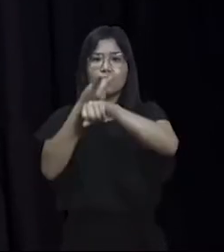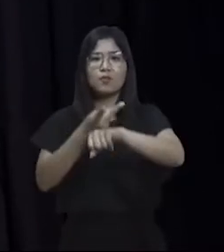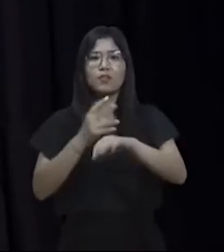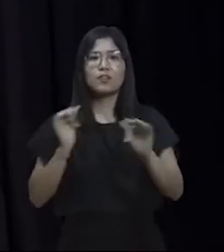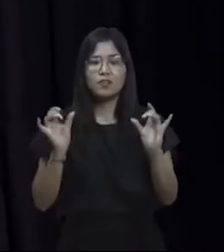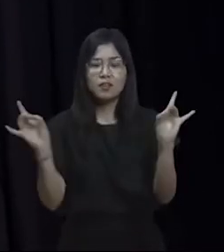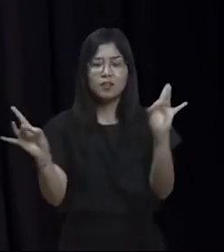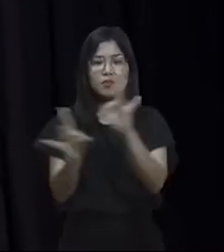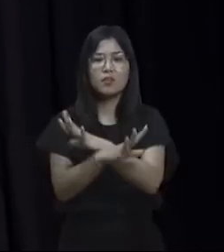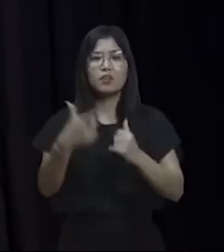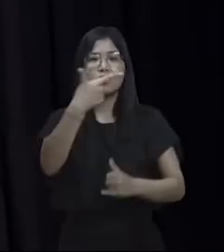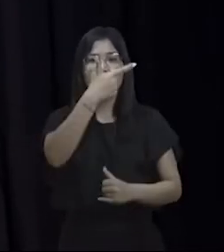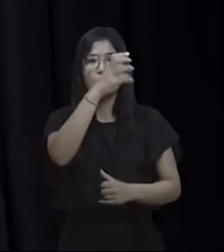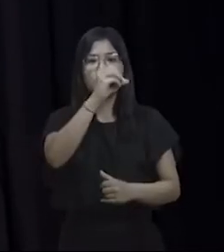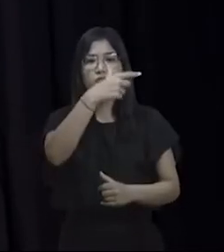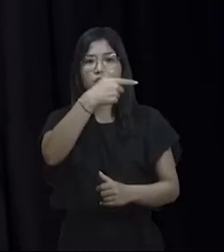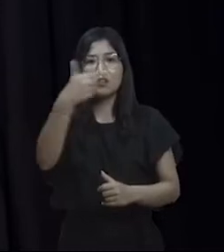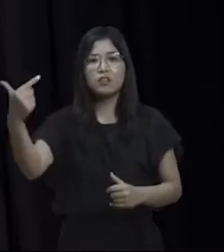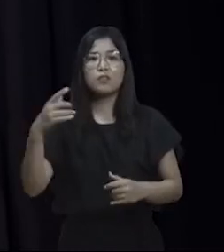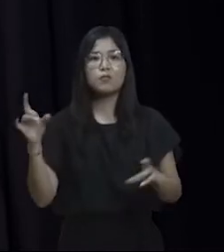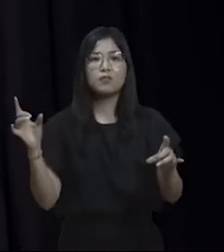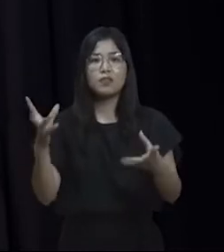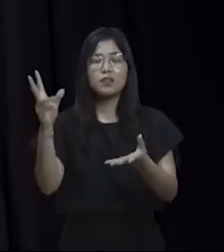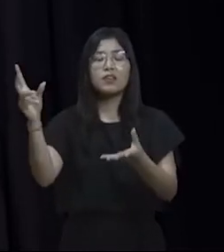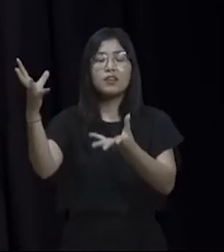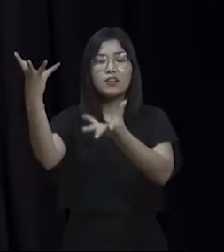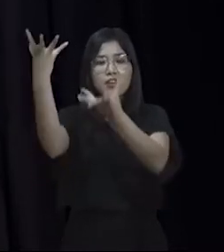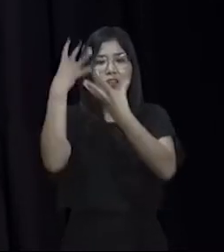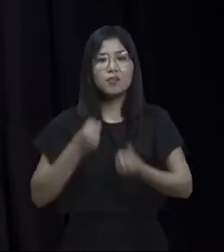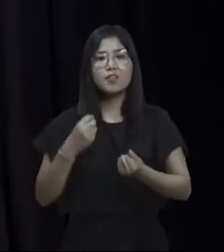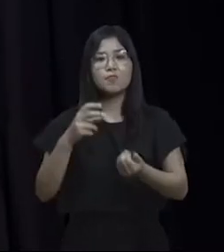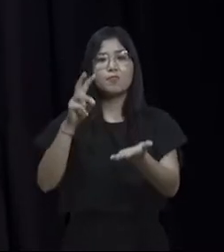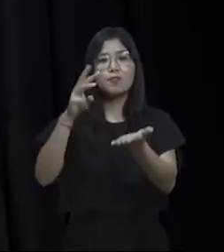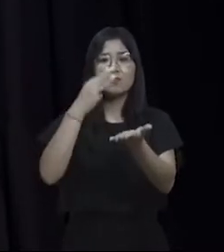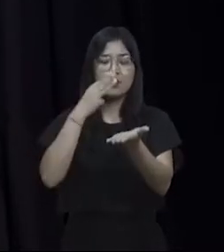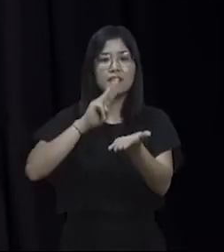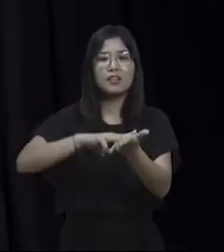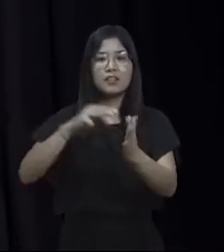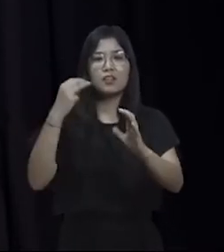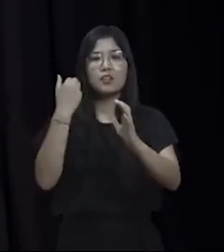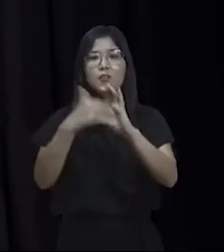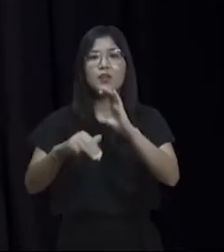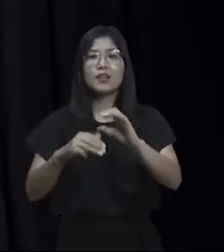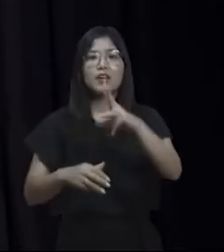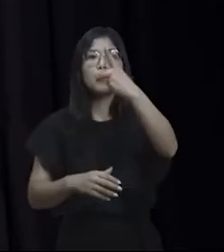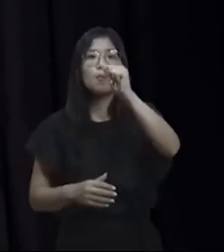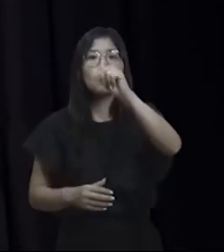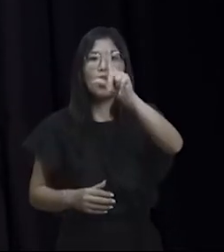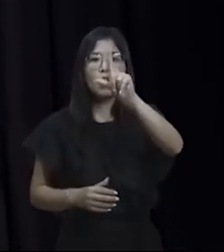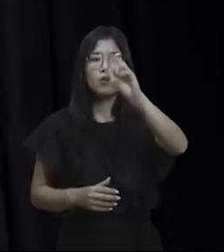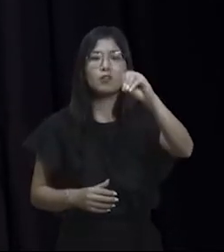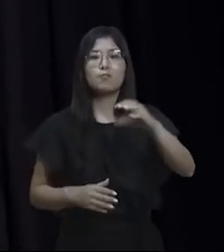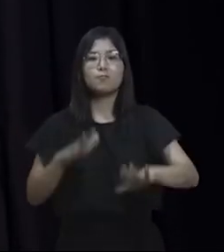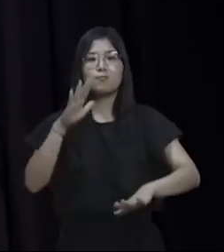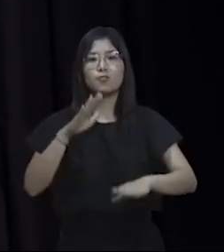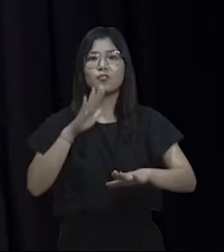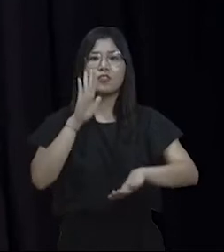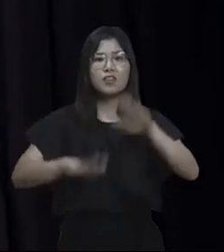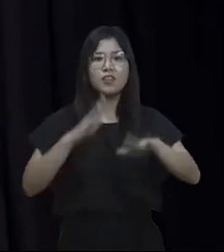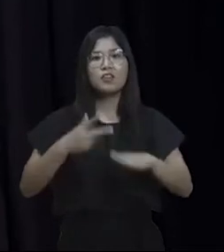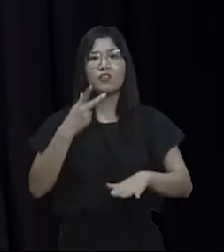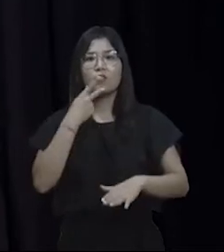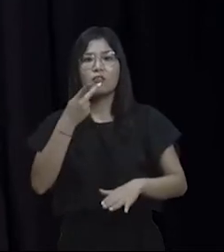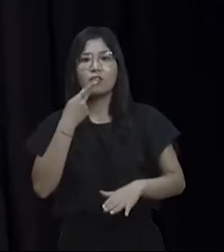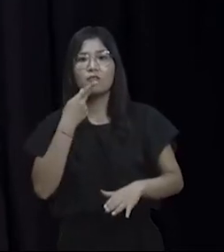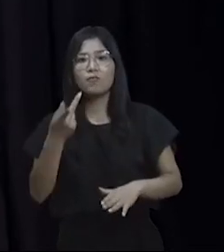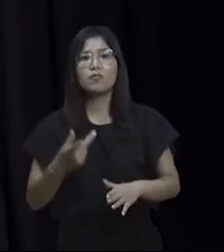o mandato 2022. Mas eu recebi aqui uma mensagem por WhatsApp, uma mensagem de Paulo Freire. E vendo aqui tantos falarem, alguns citaram